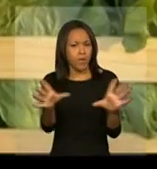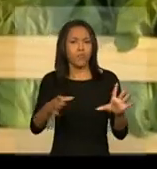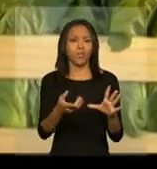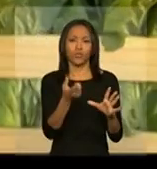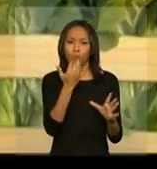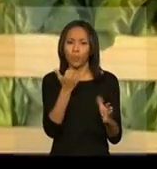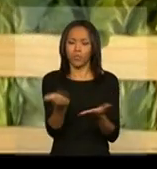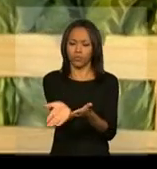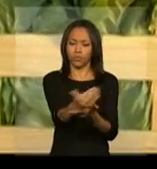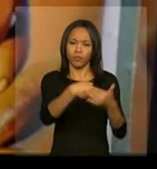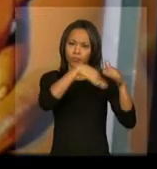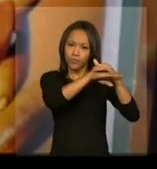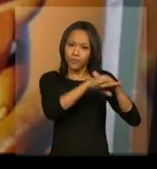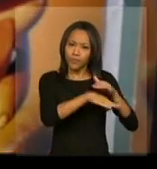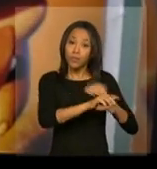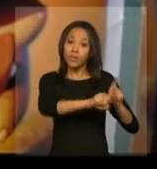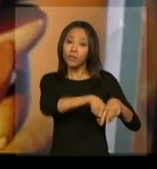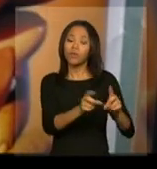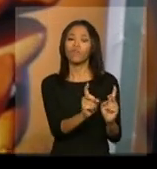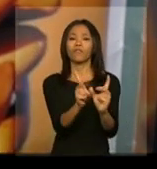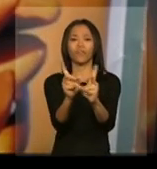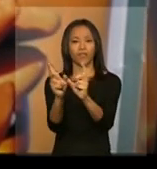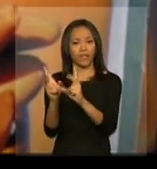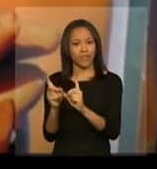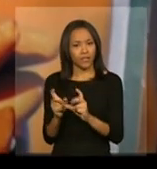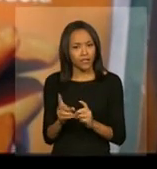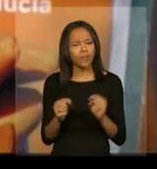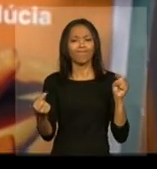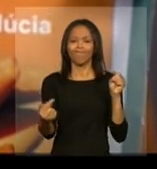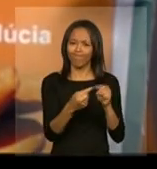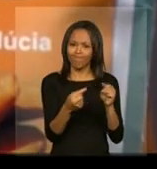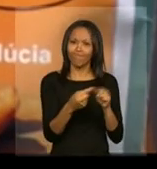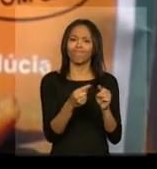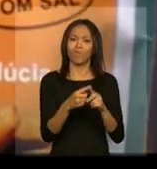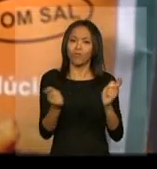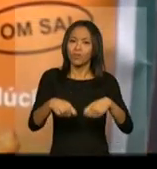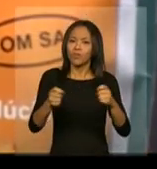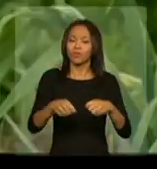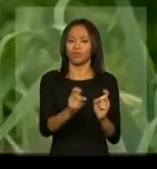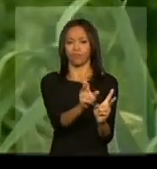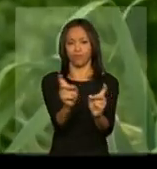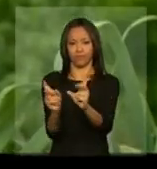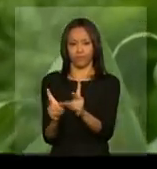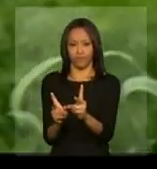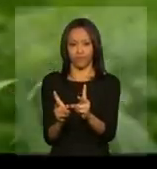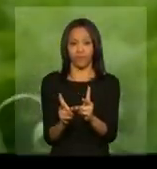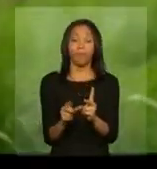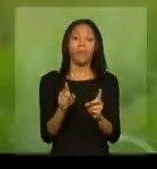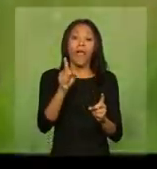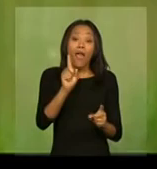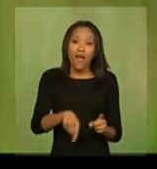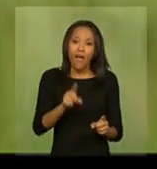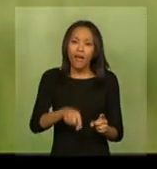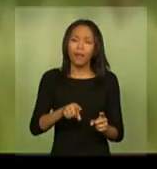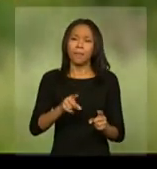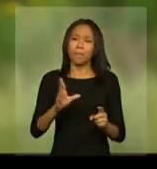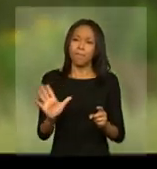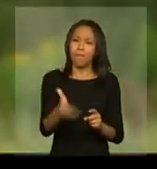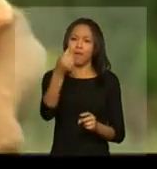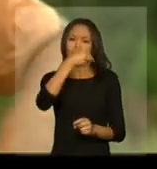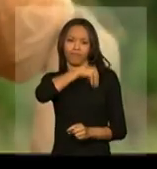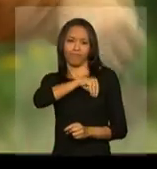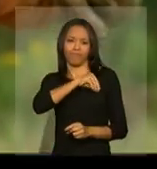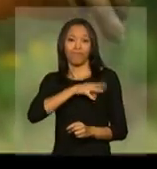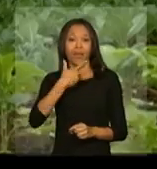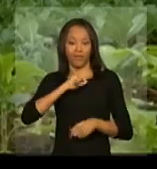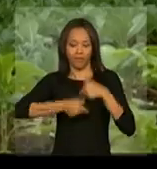comercialização dos produtos em condições mais adequadas de mercado. É a certeza de mais renda para